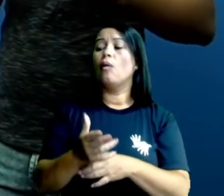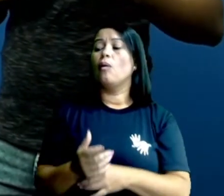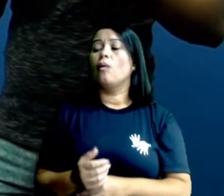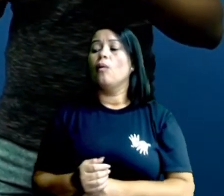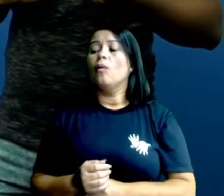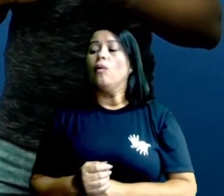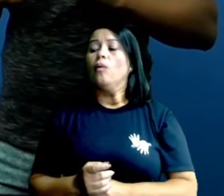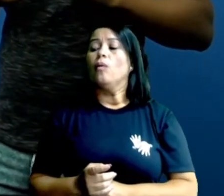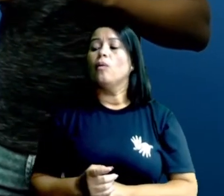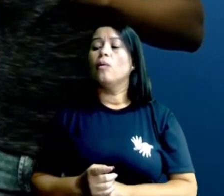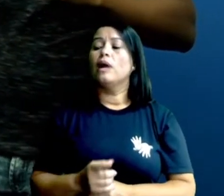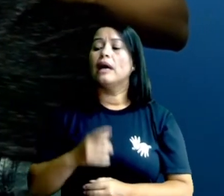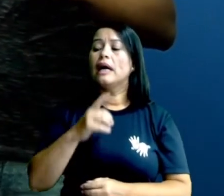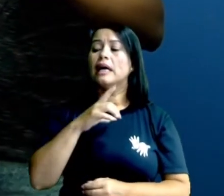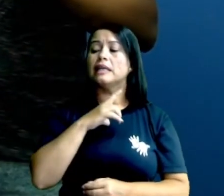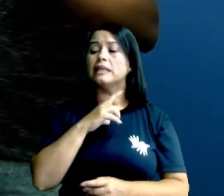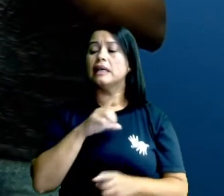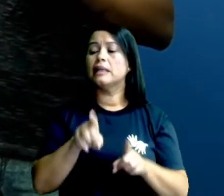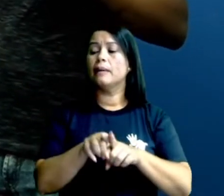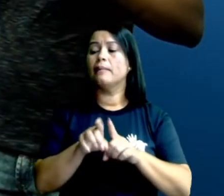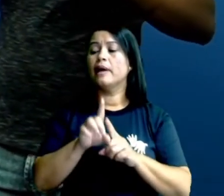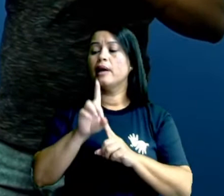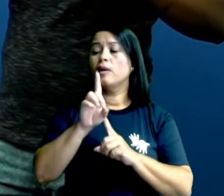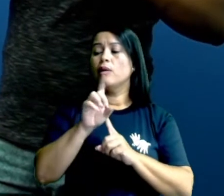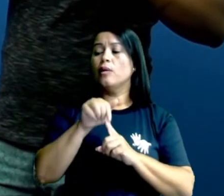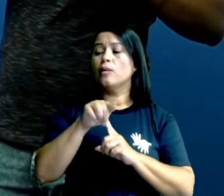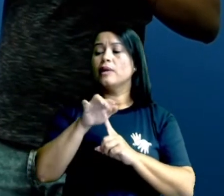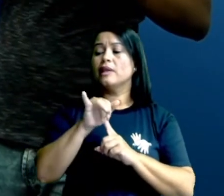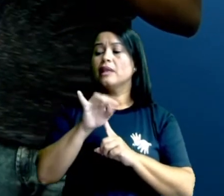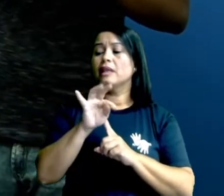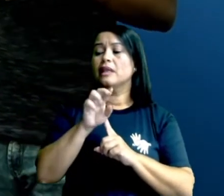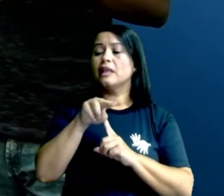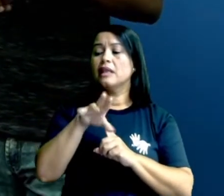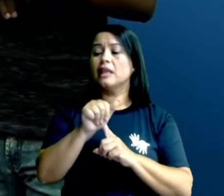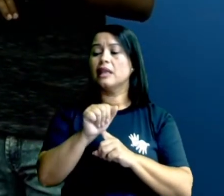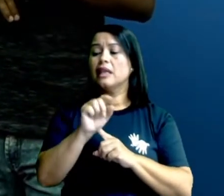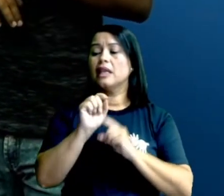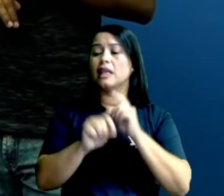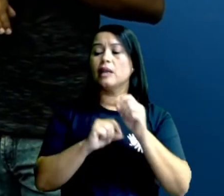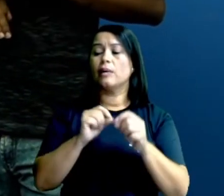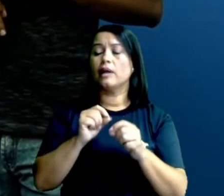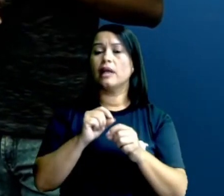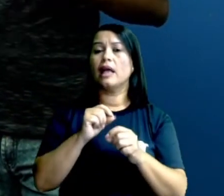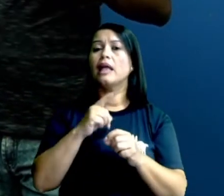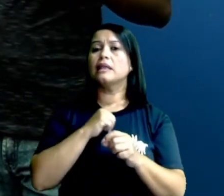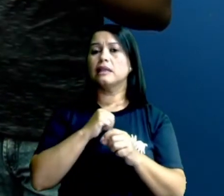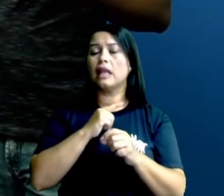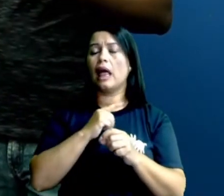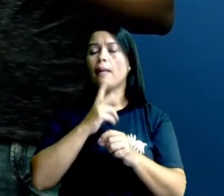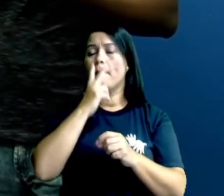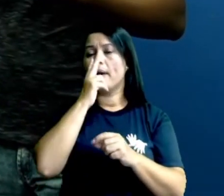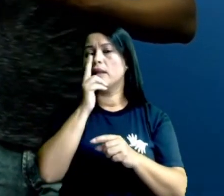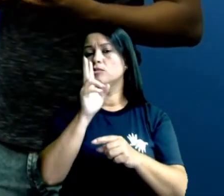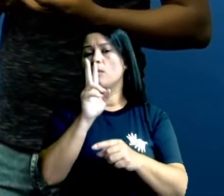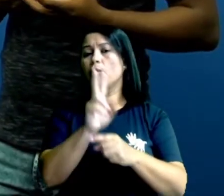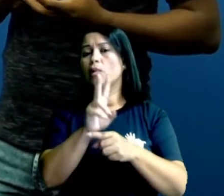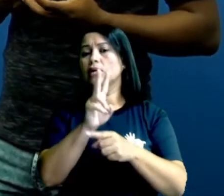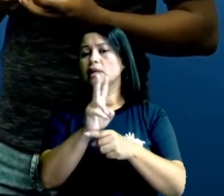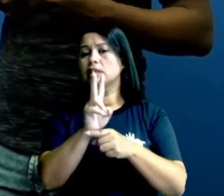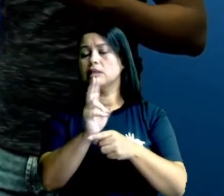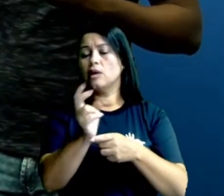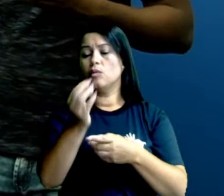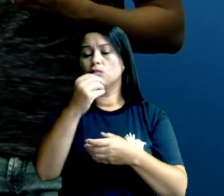é um carboidrato estrutural que serve como uma armadura que protege seus órgãos